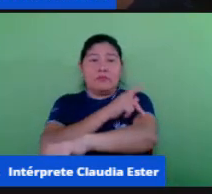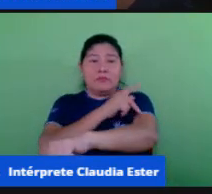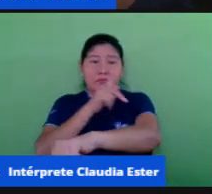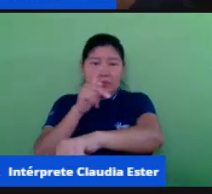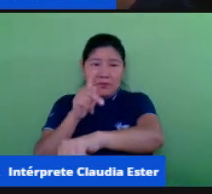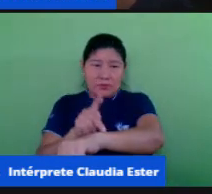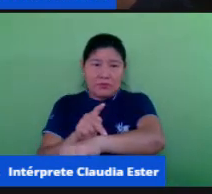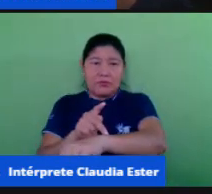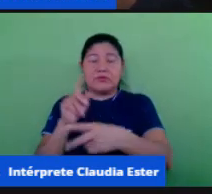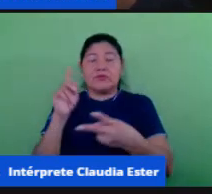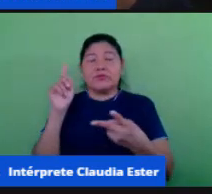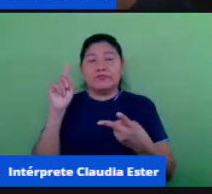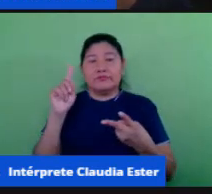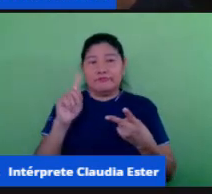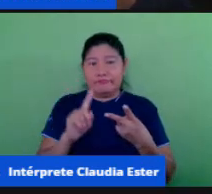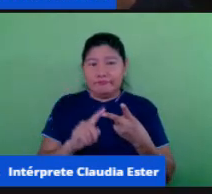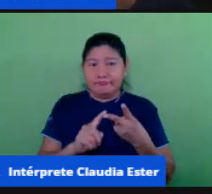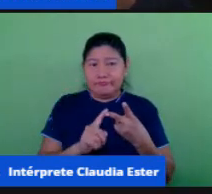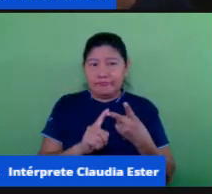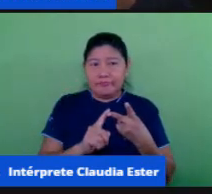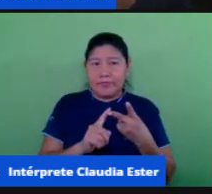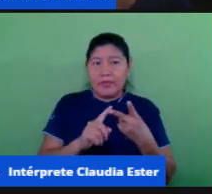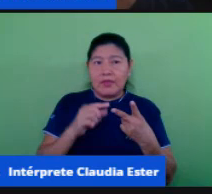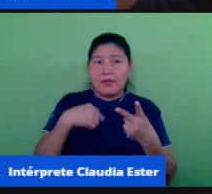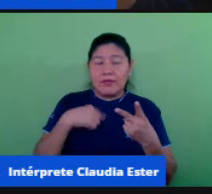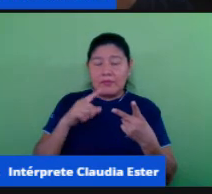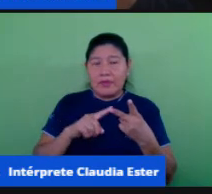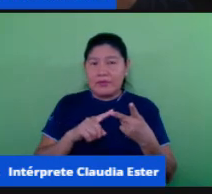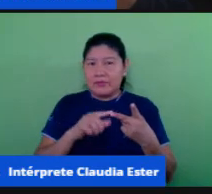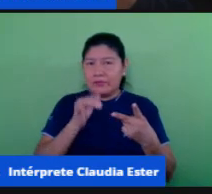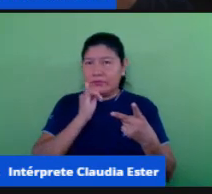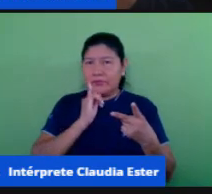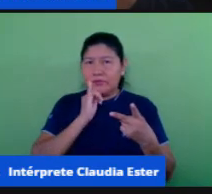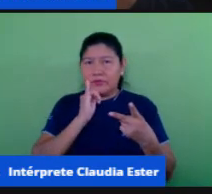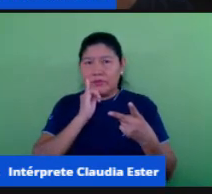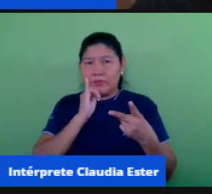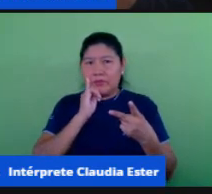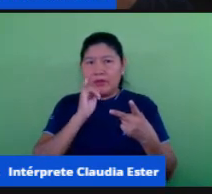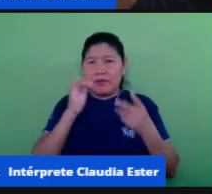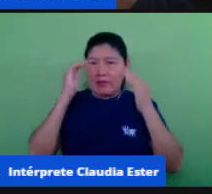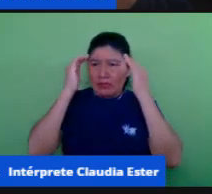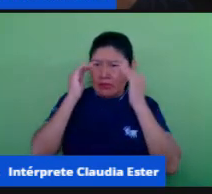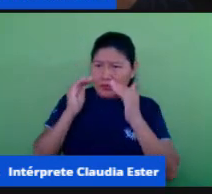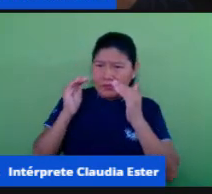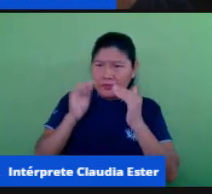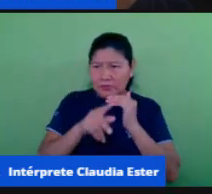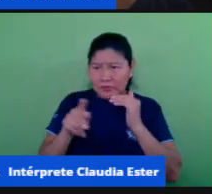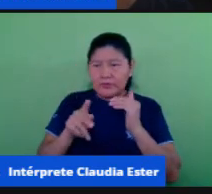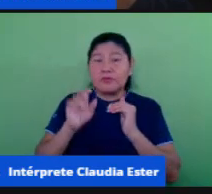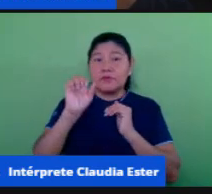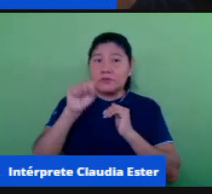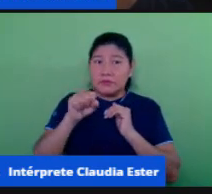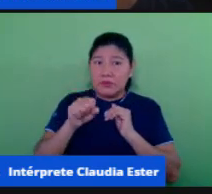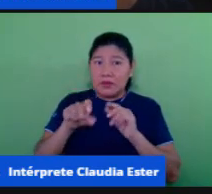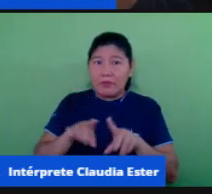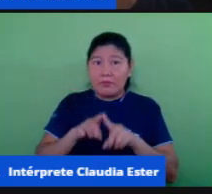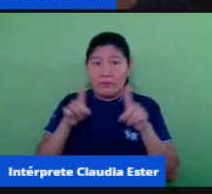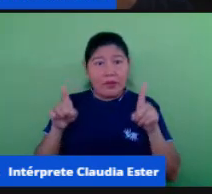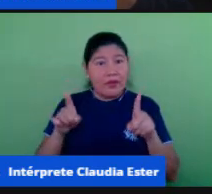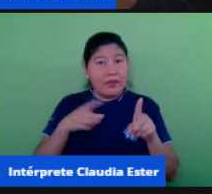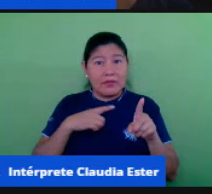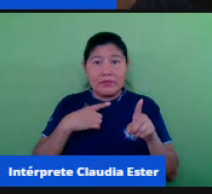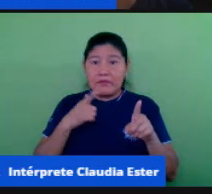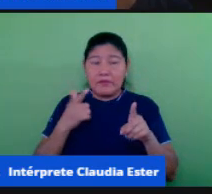perpassam o ensino não desrespeita ao professor mas assim a um mediador a um tutor que não é a